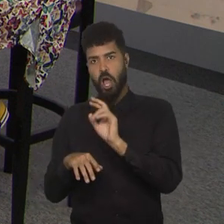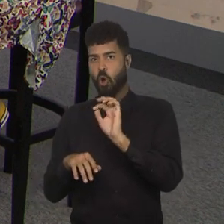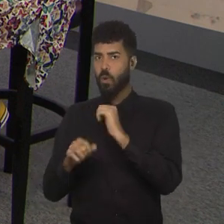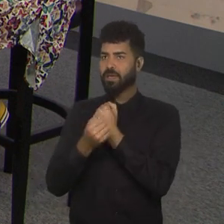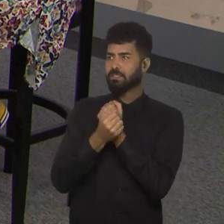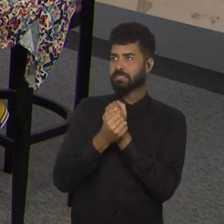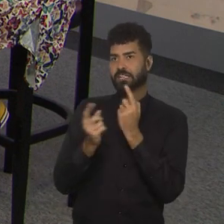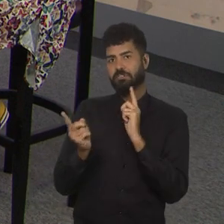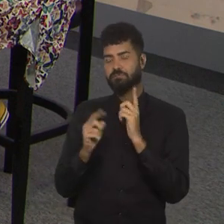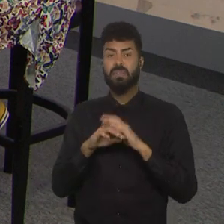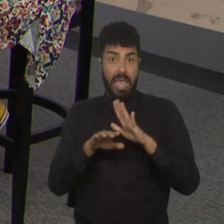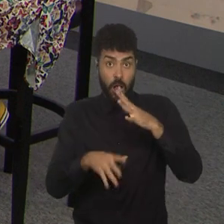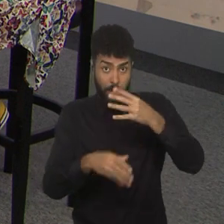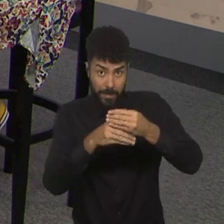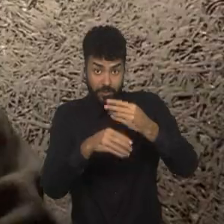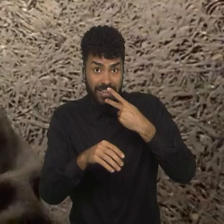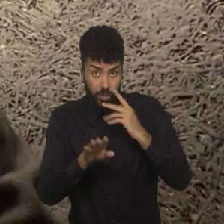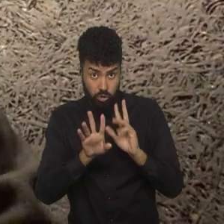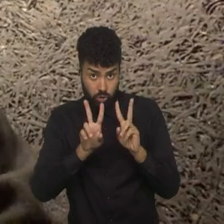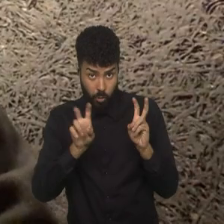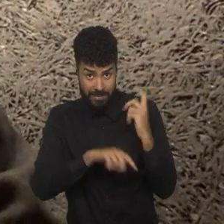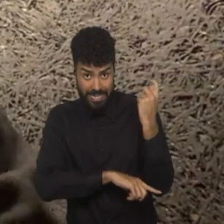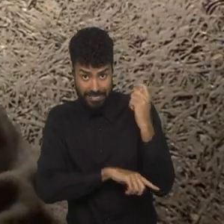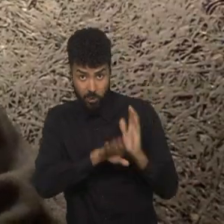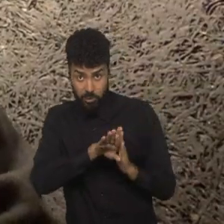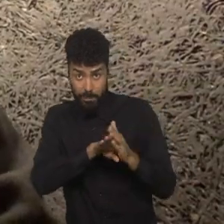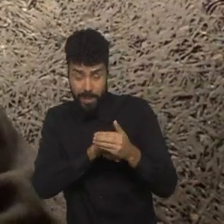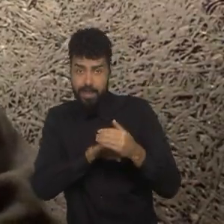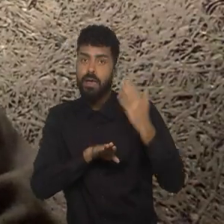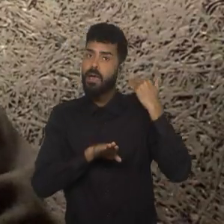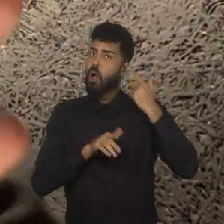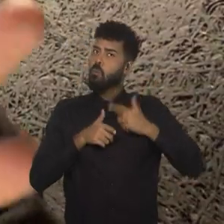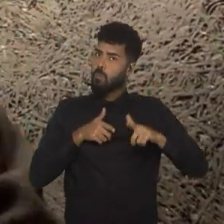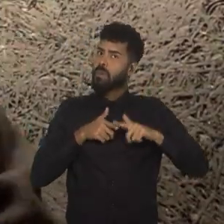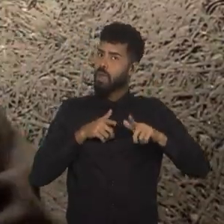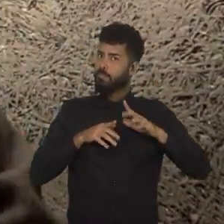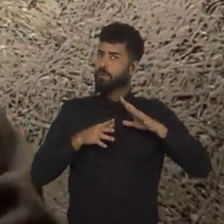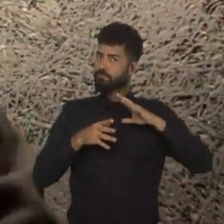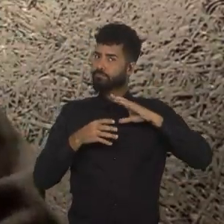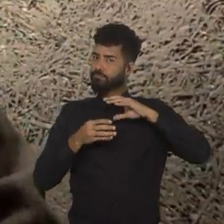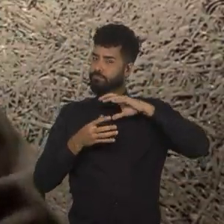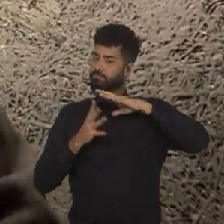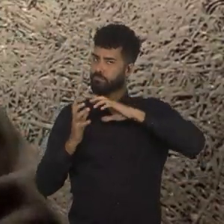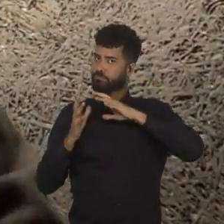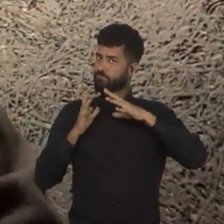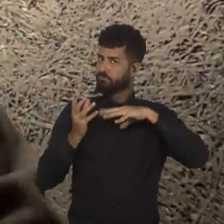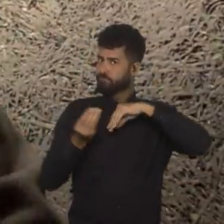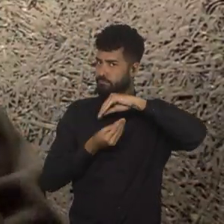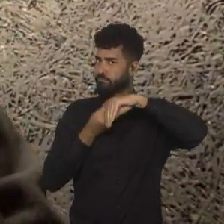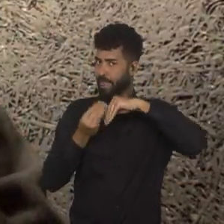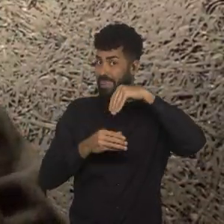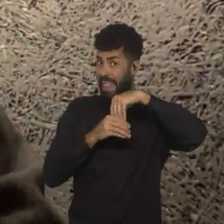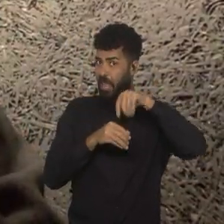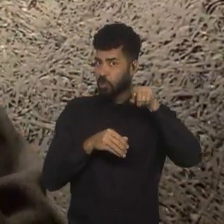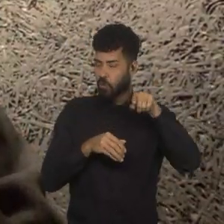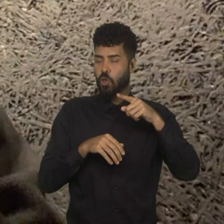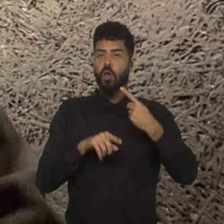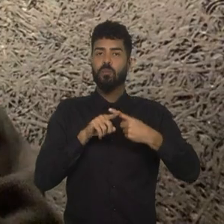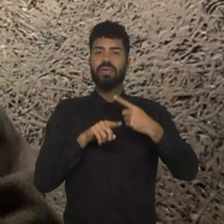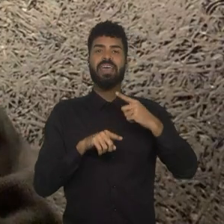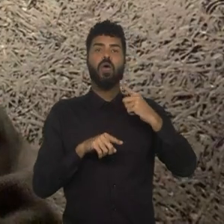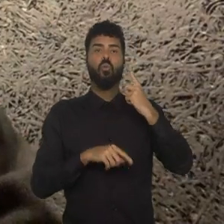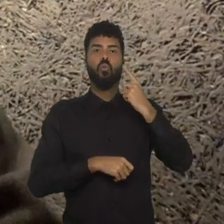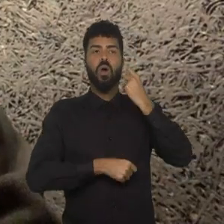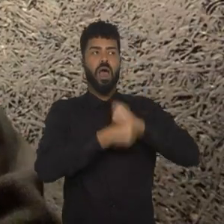só um complemento sobre a Jamaica, a Jamaica também teve problemas de, de bastidor nessa, nesse ciclo, porque, há um ano trocou de